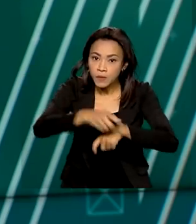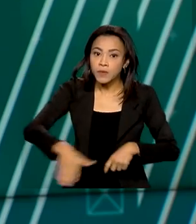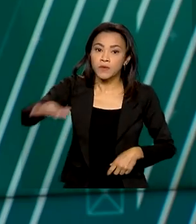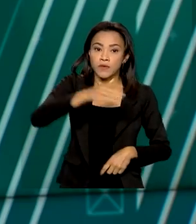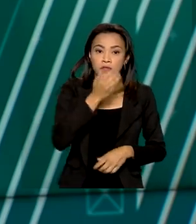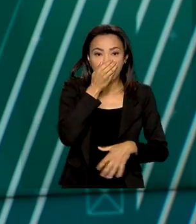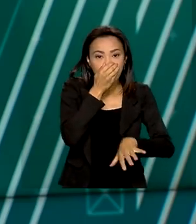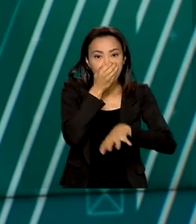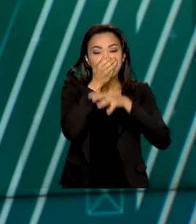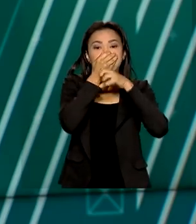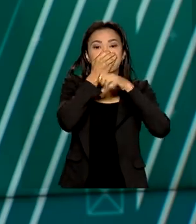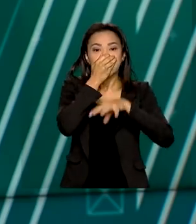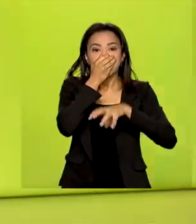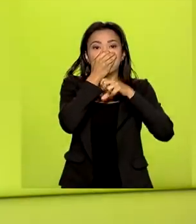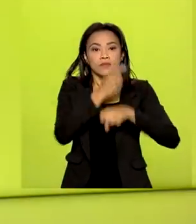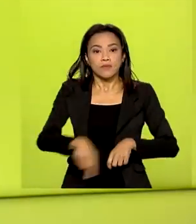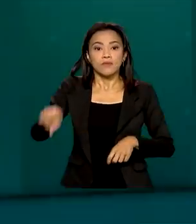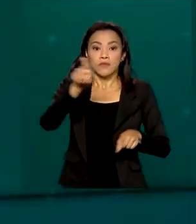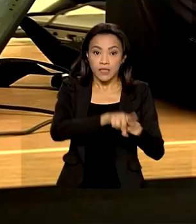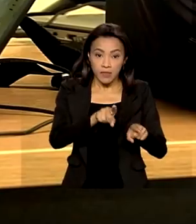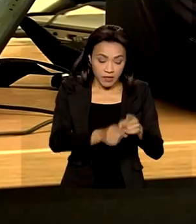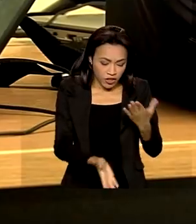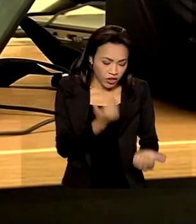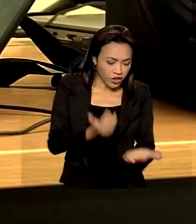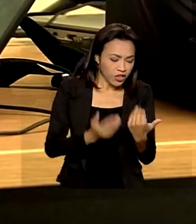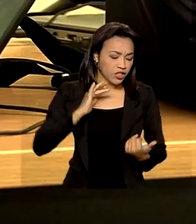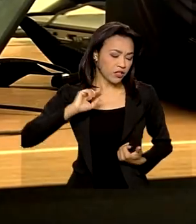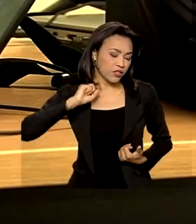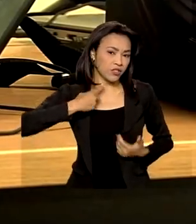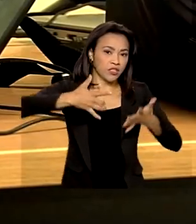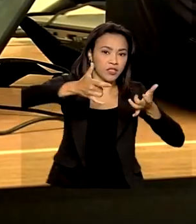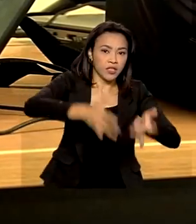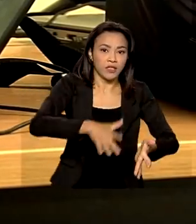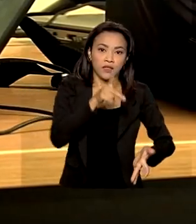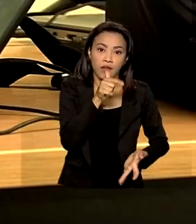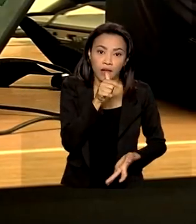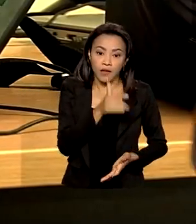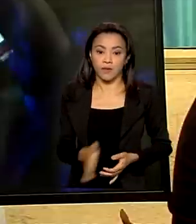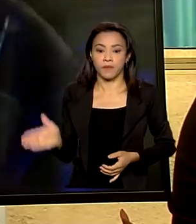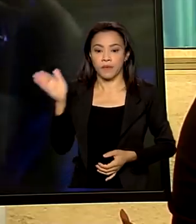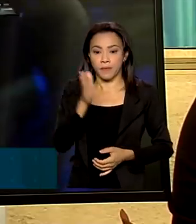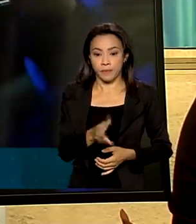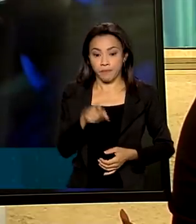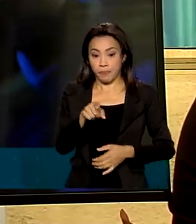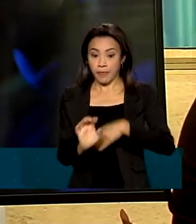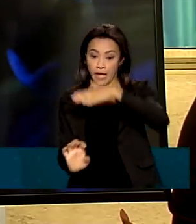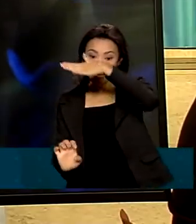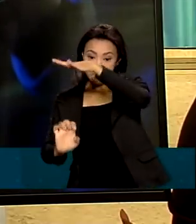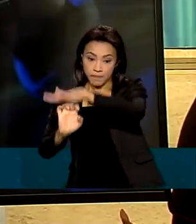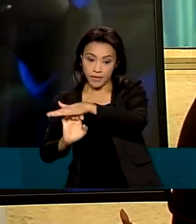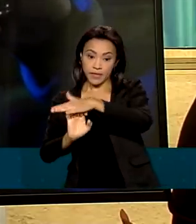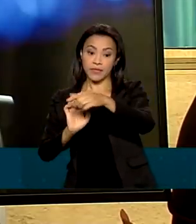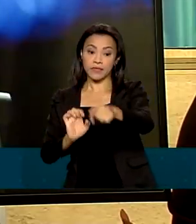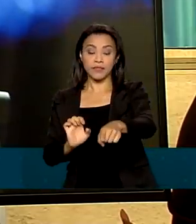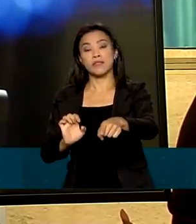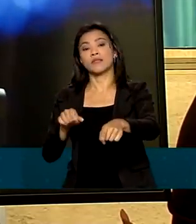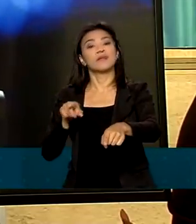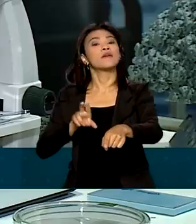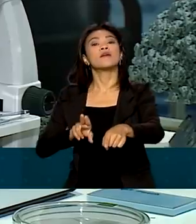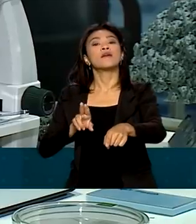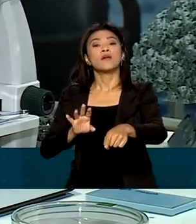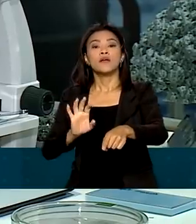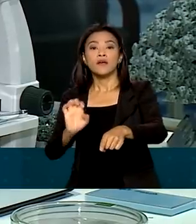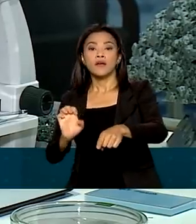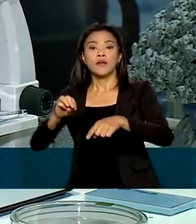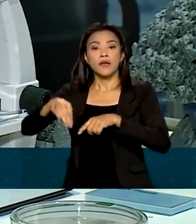pulmonar e descontaminador de água. A Empresa Brasileira de Pesquisa e Inovação Industrial, a Embrapi,